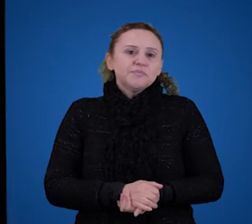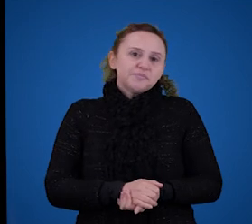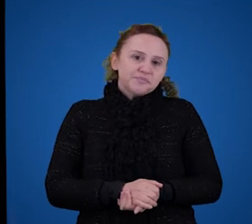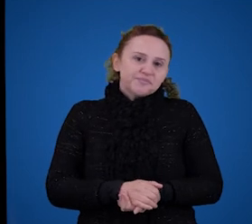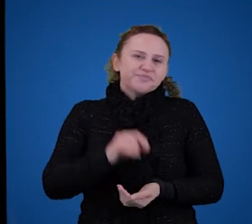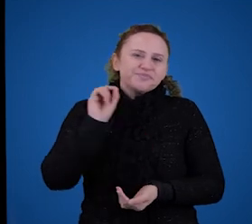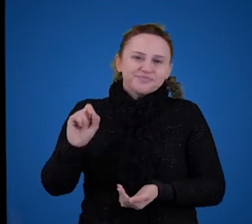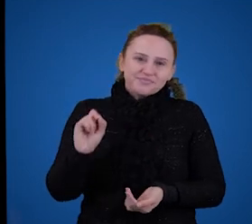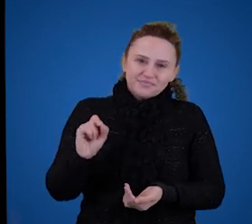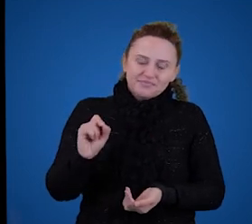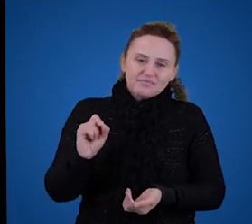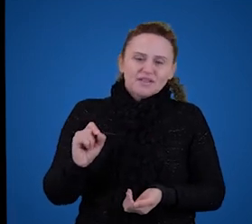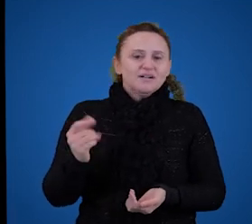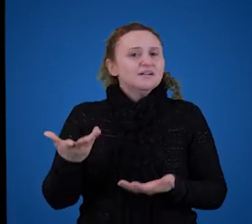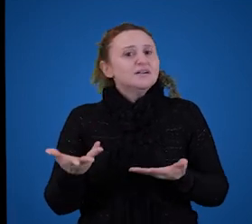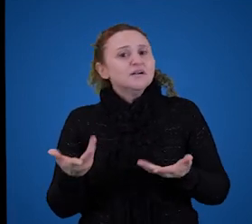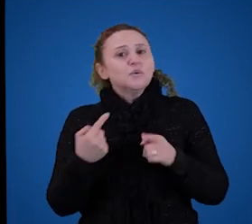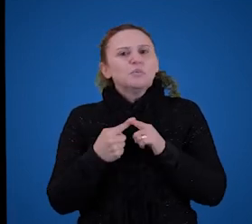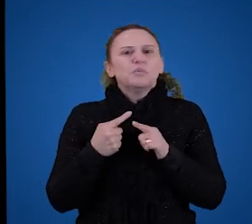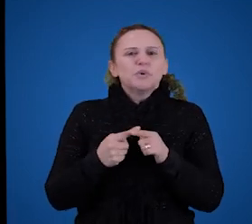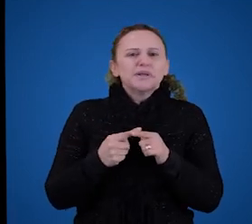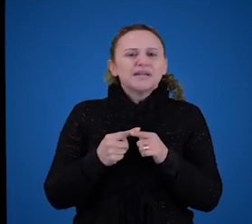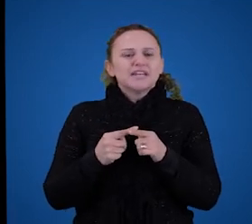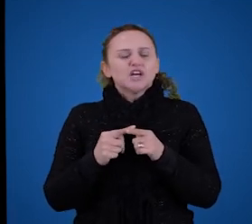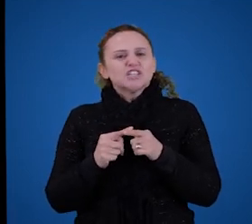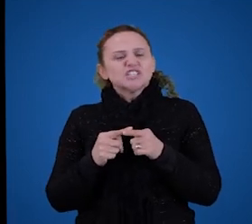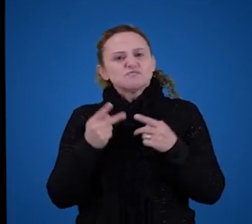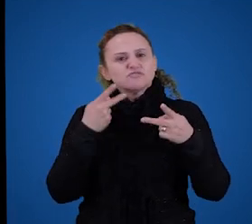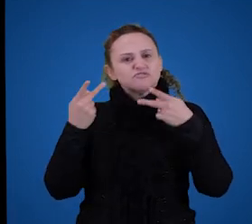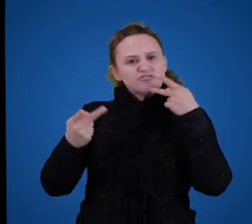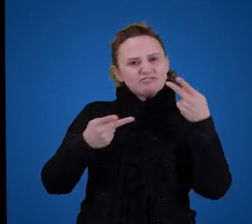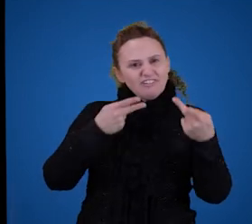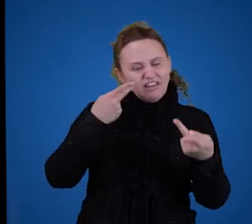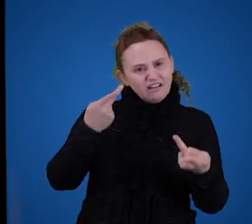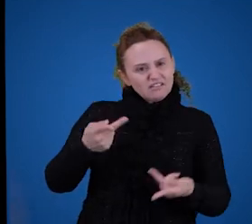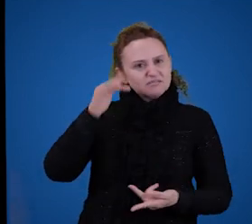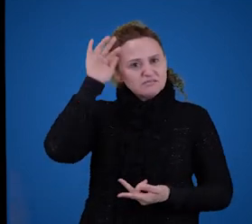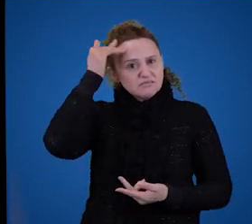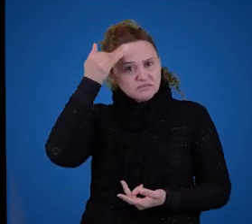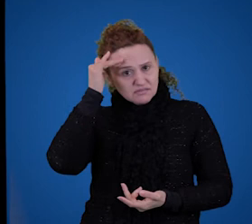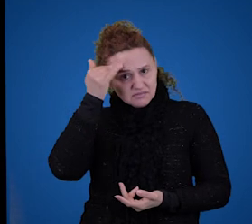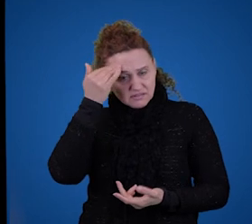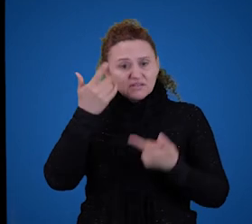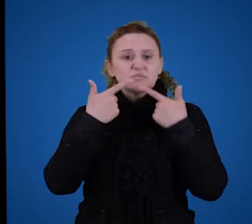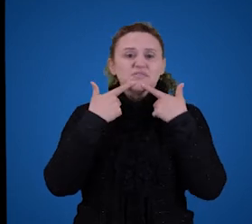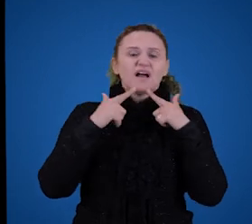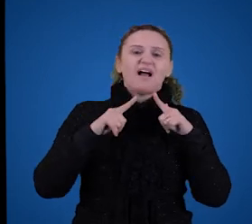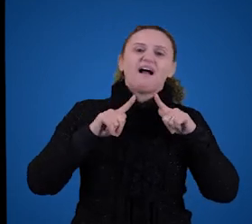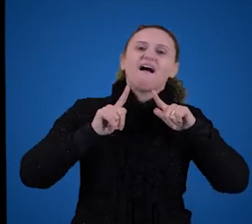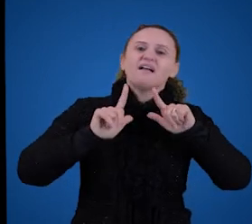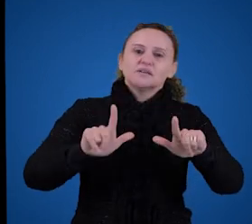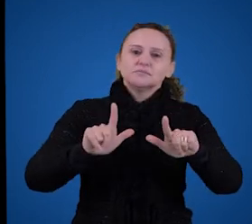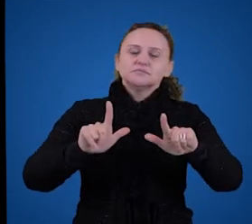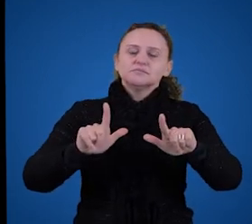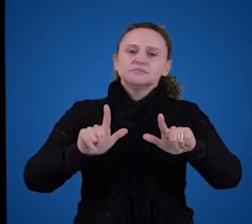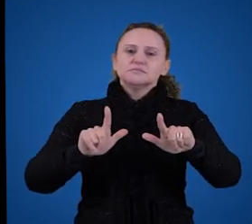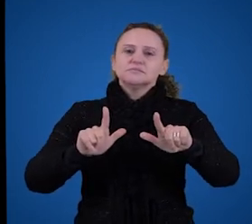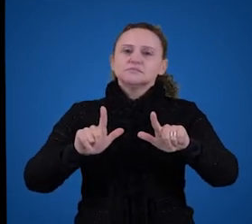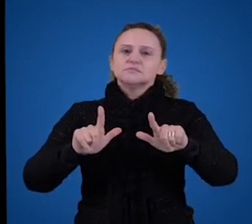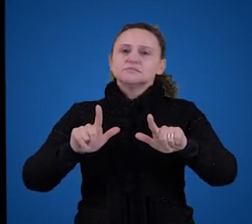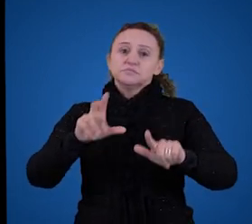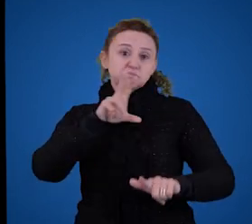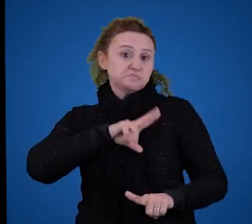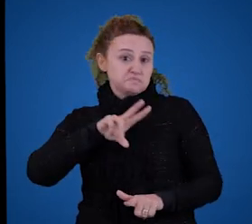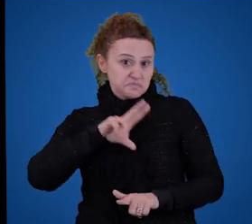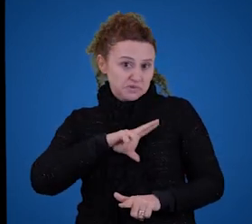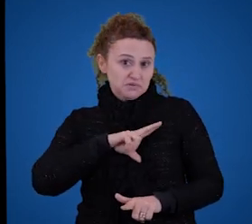ou expressão completamente nova, porque nós somos falantes competentes de uma mesma língua. Então, eu consigo entender todas as frases novas em português,